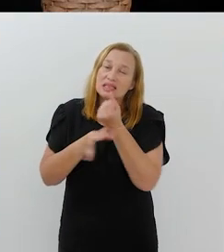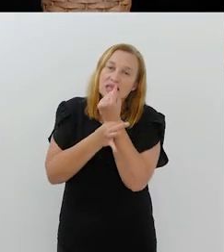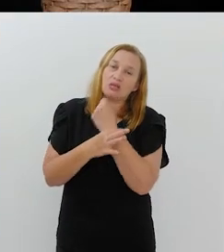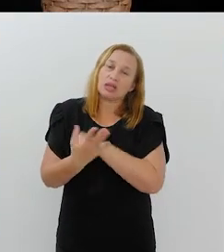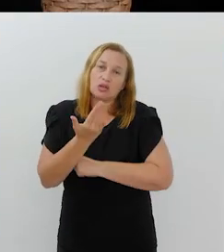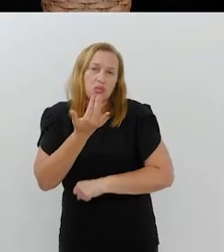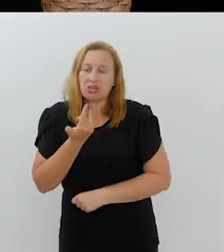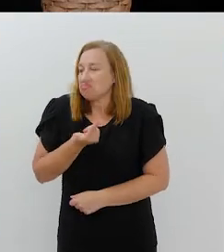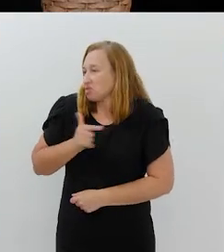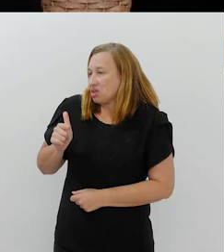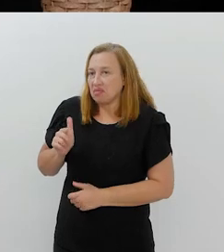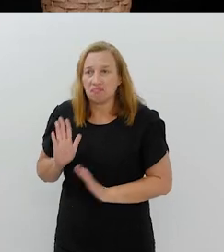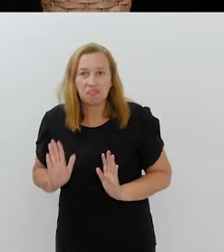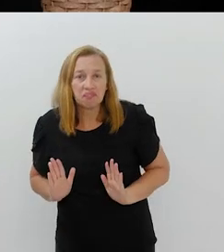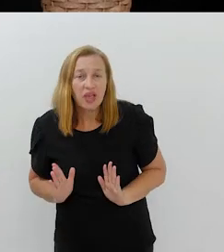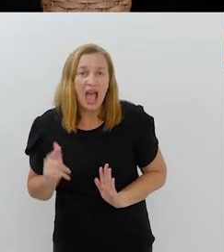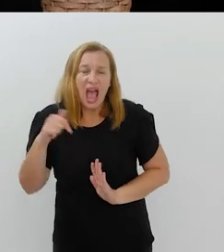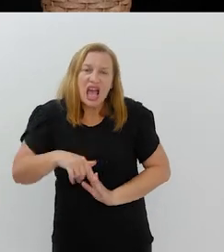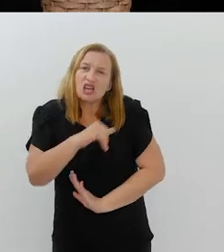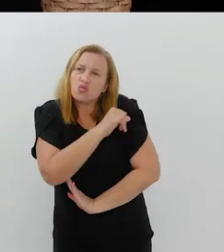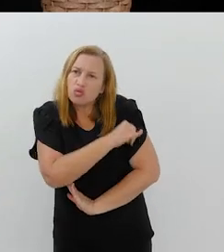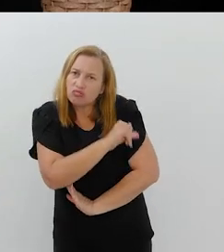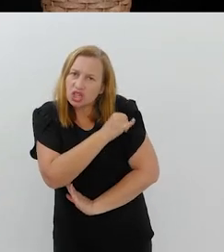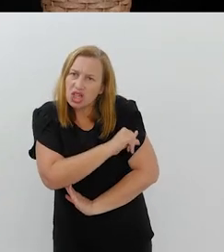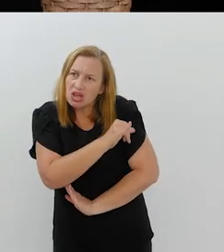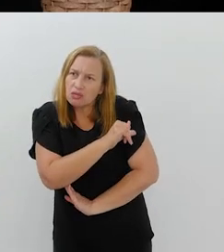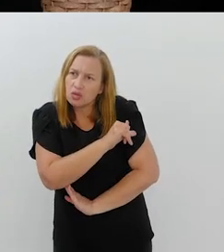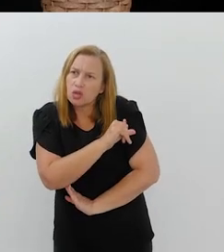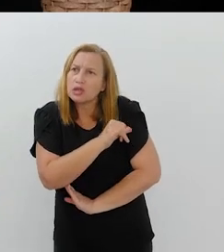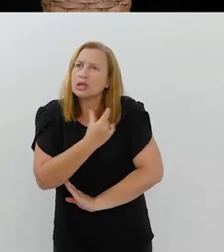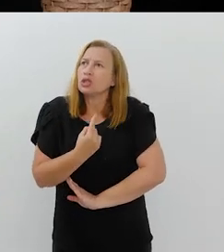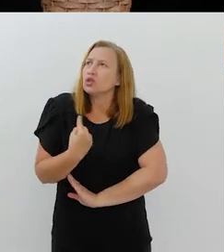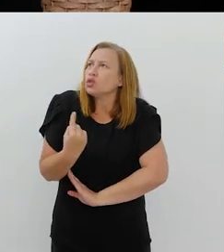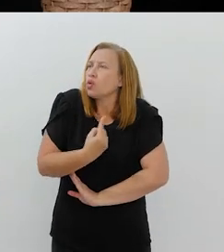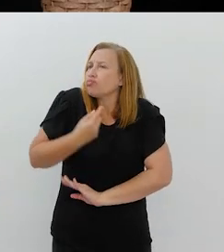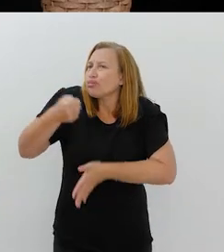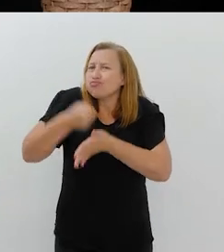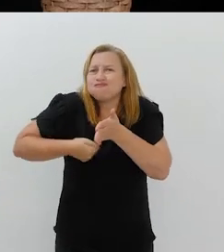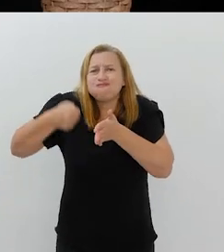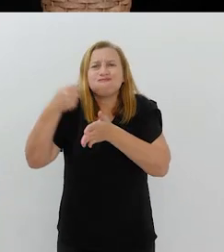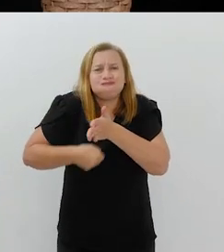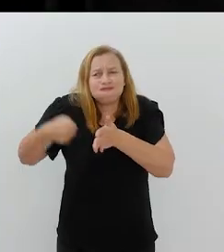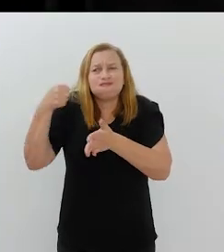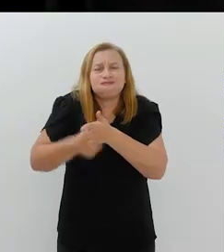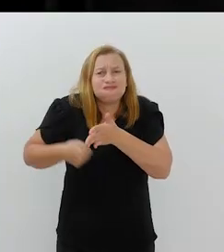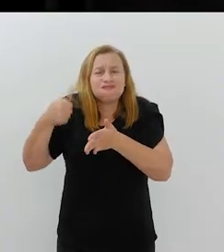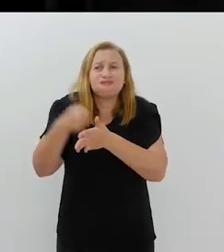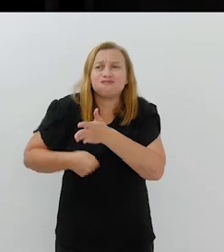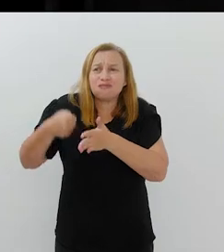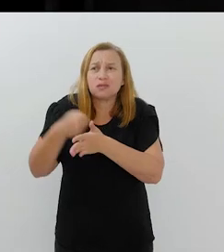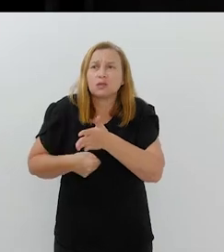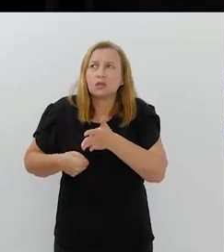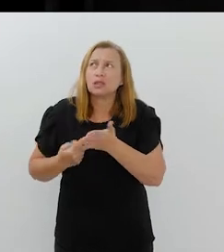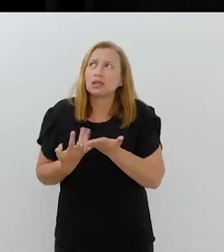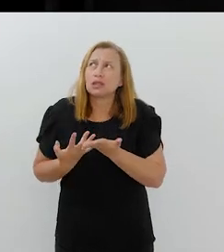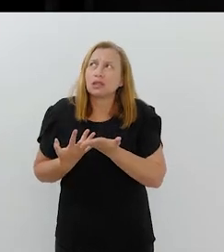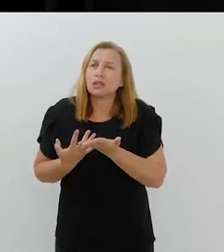que se tenha uma segurança alimentar. Não se tem. Nós, aqui no Rio de Janeiro, estamos numa luta